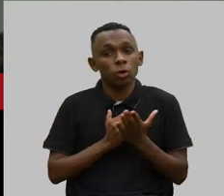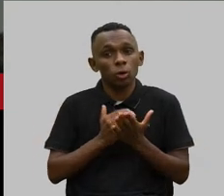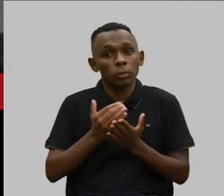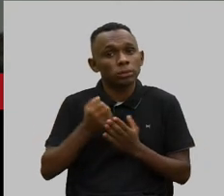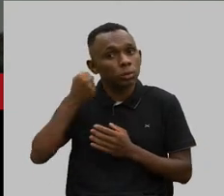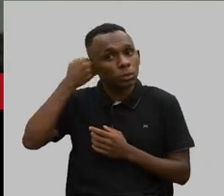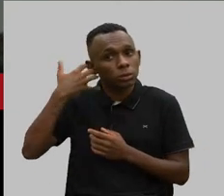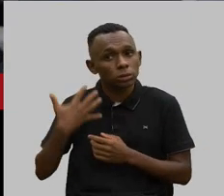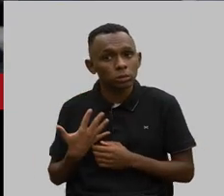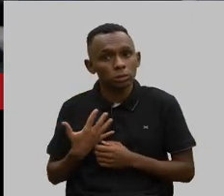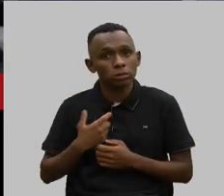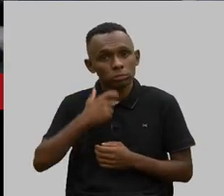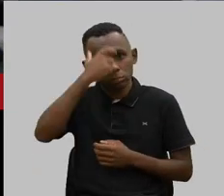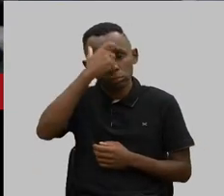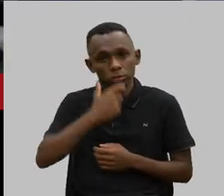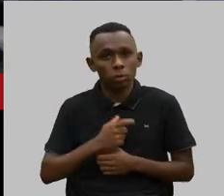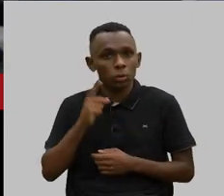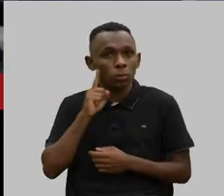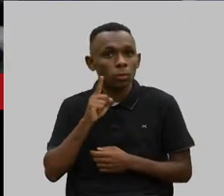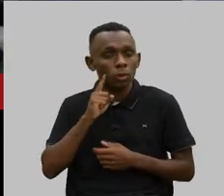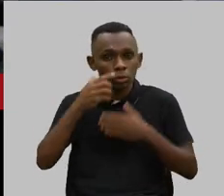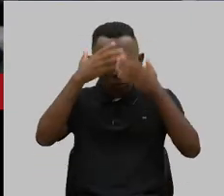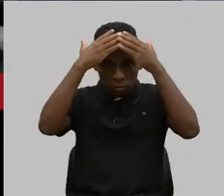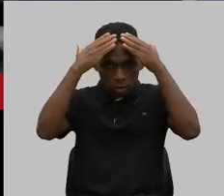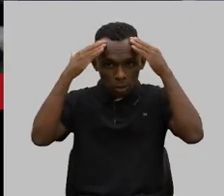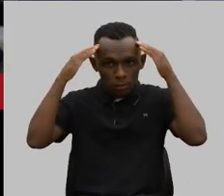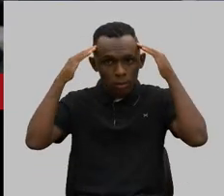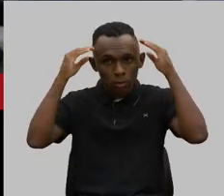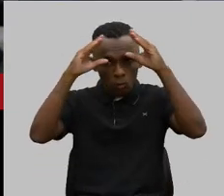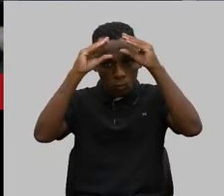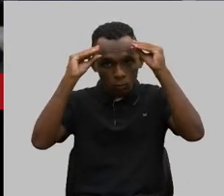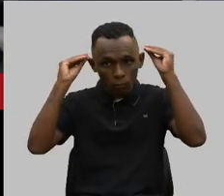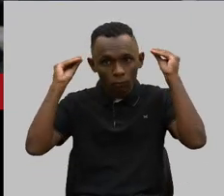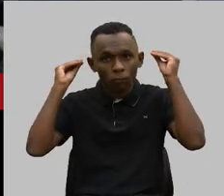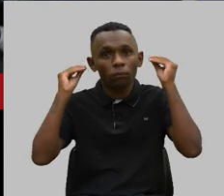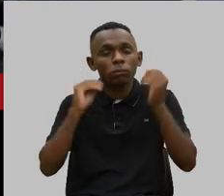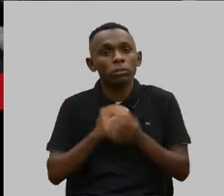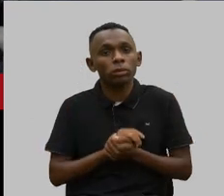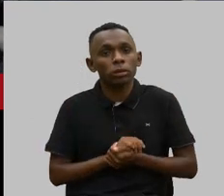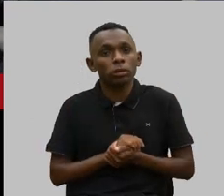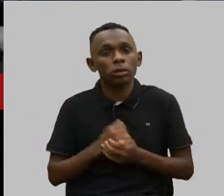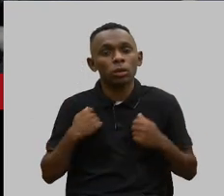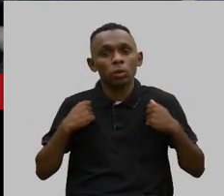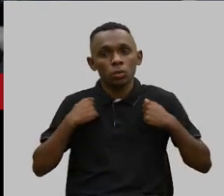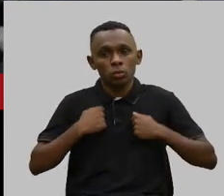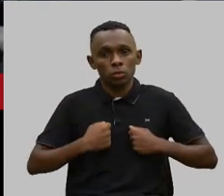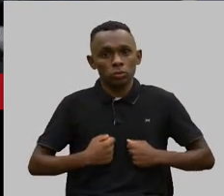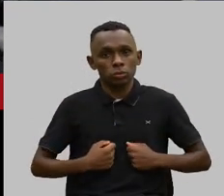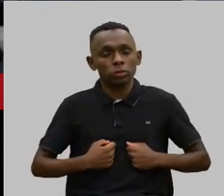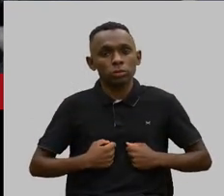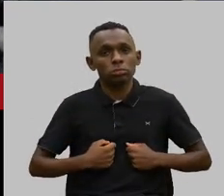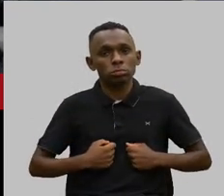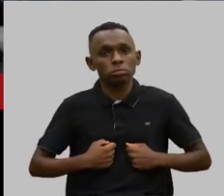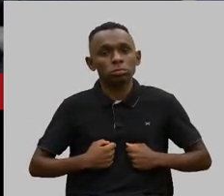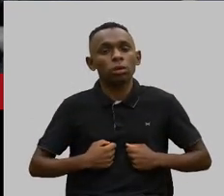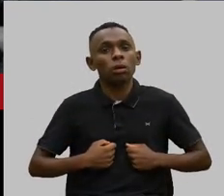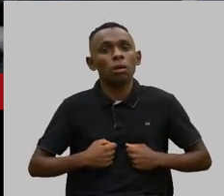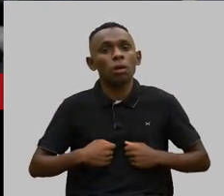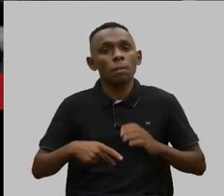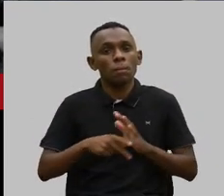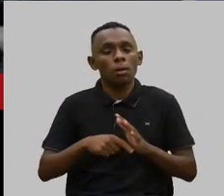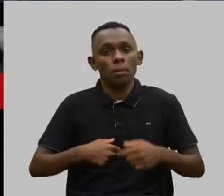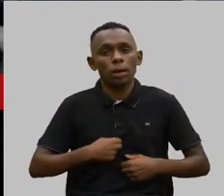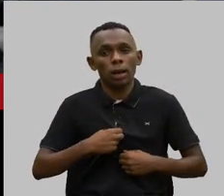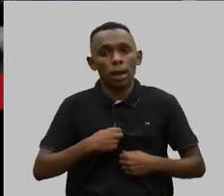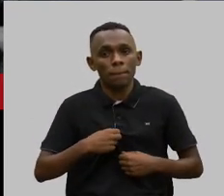minha audiodescrição. Sou moreno, tenho cabelos lisos, estou com um terno risca de giz, uma camisa